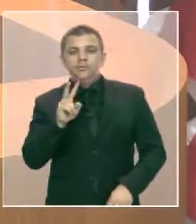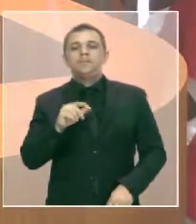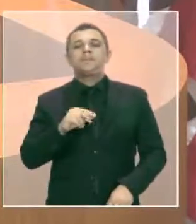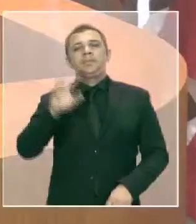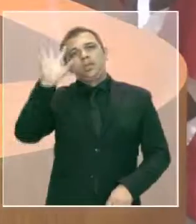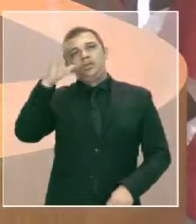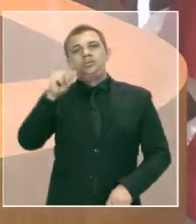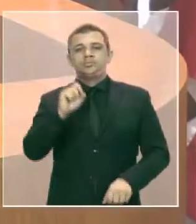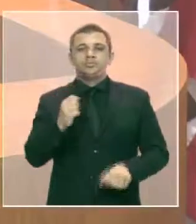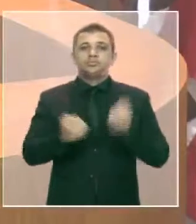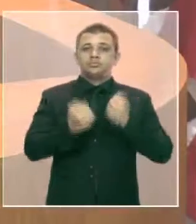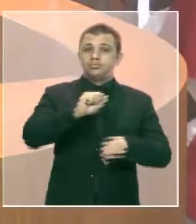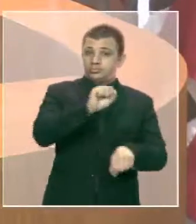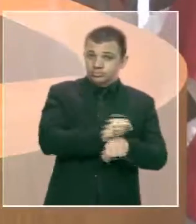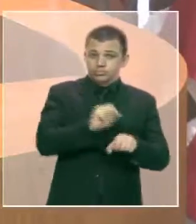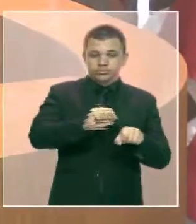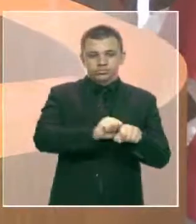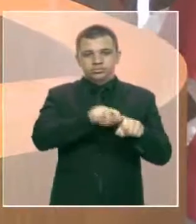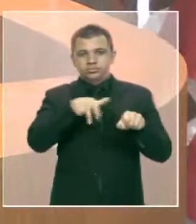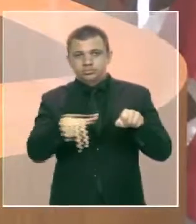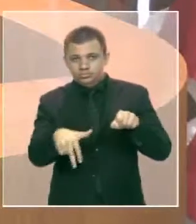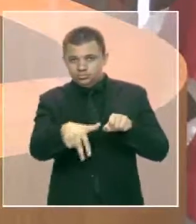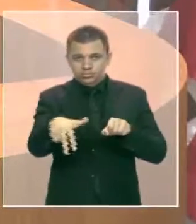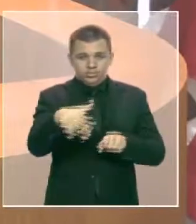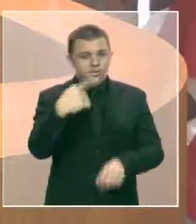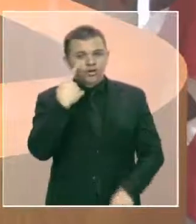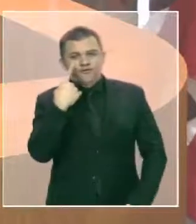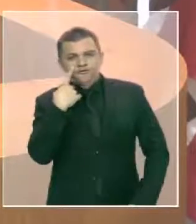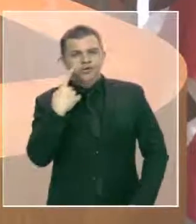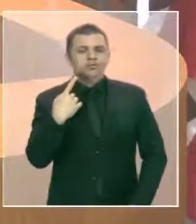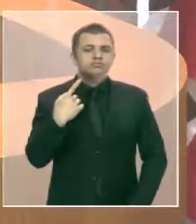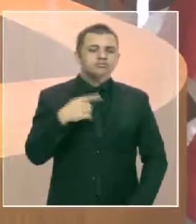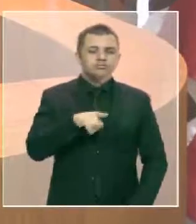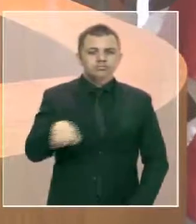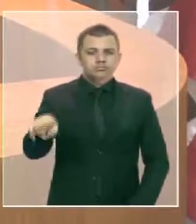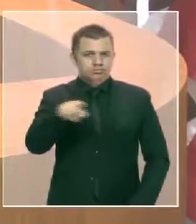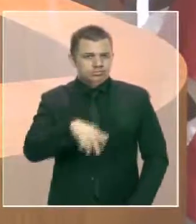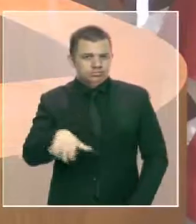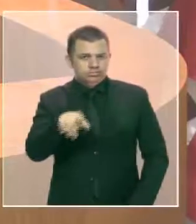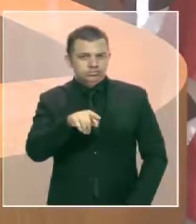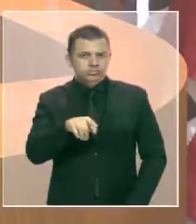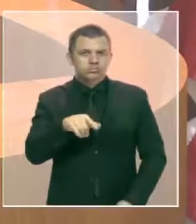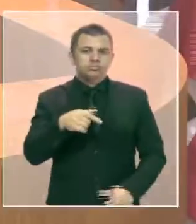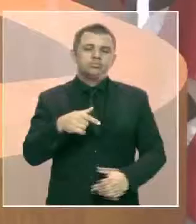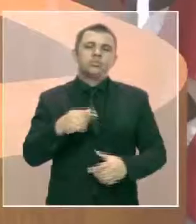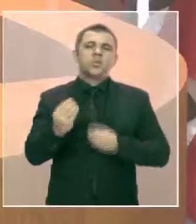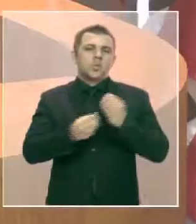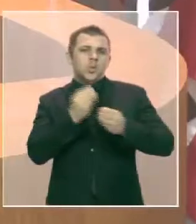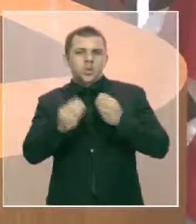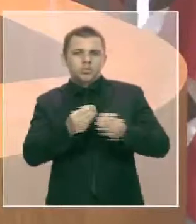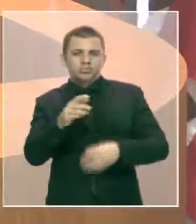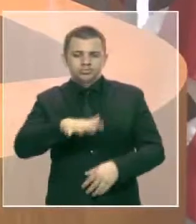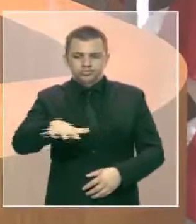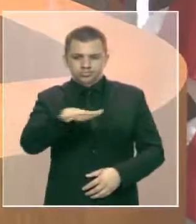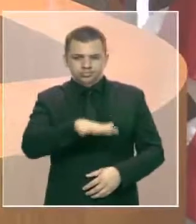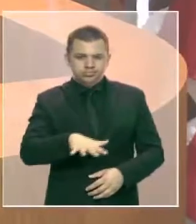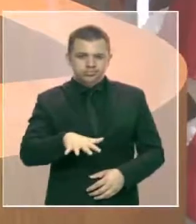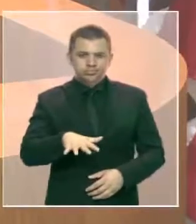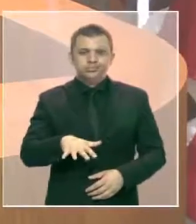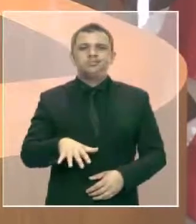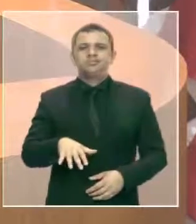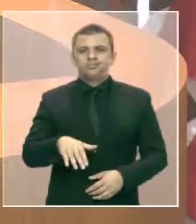para verificar a situação do local totalmente